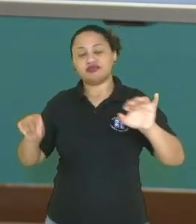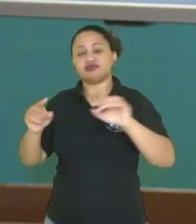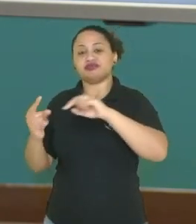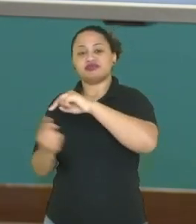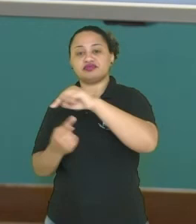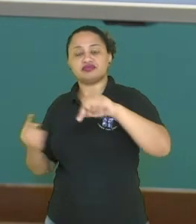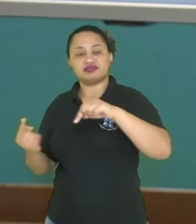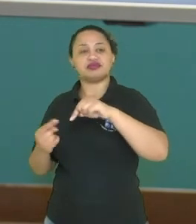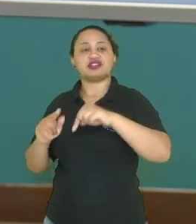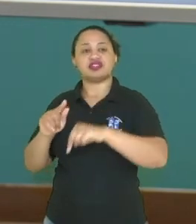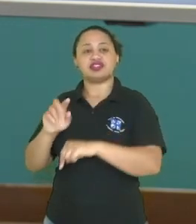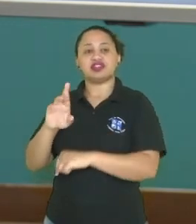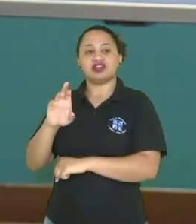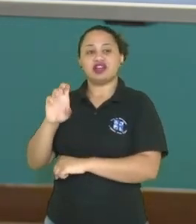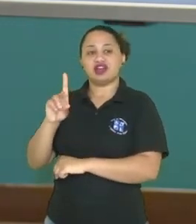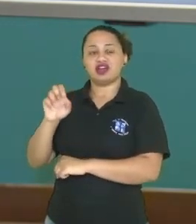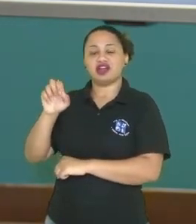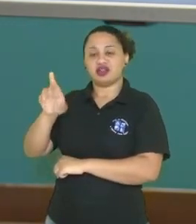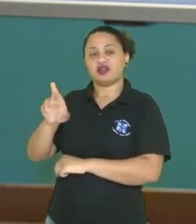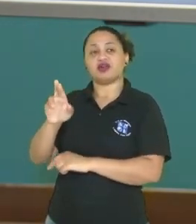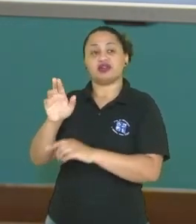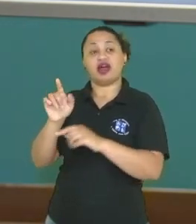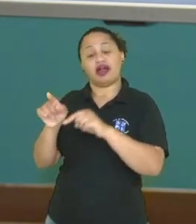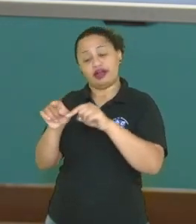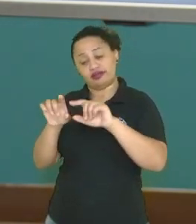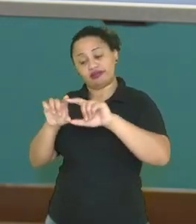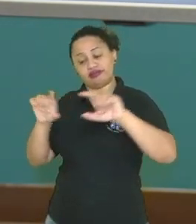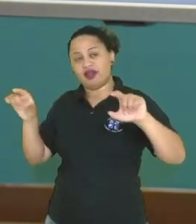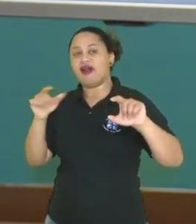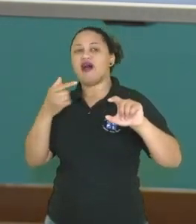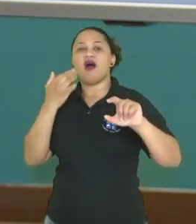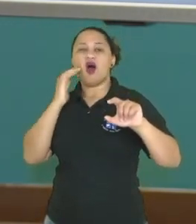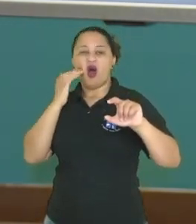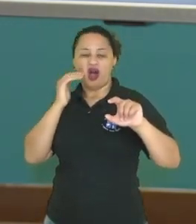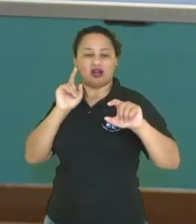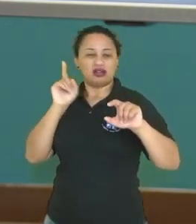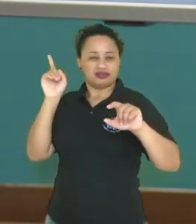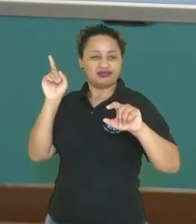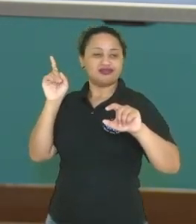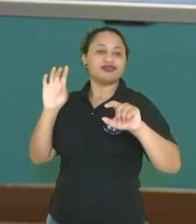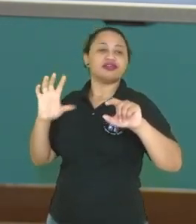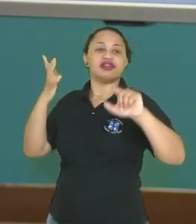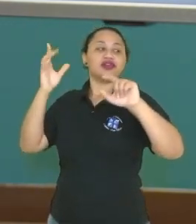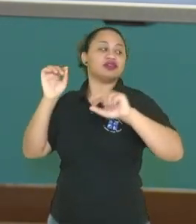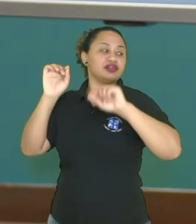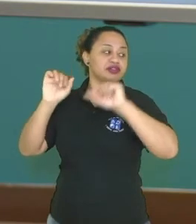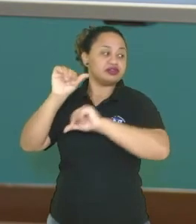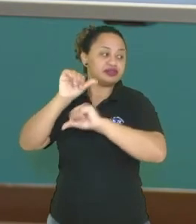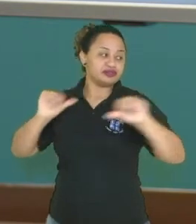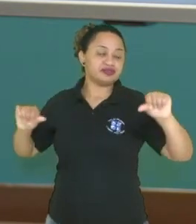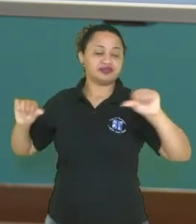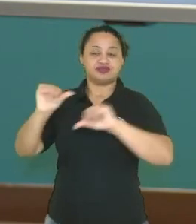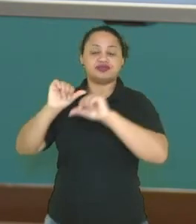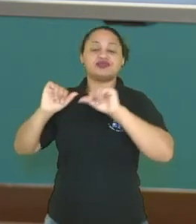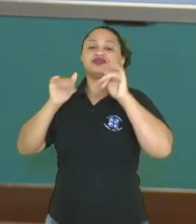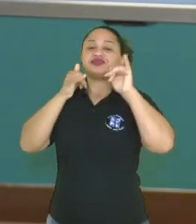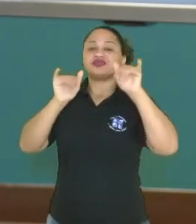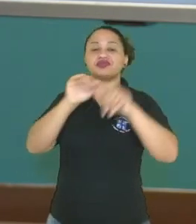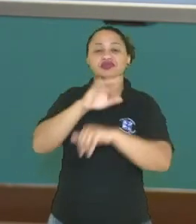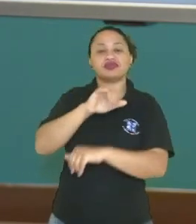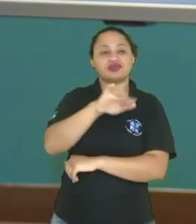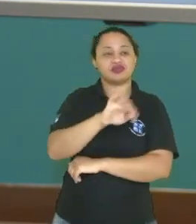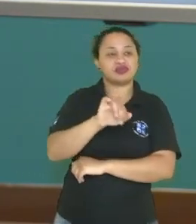geradores elétricos. Então, aqui acontece o quê? A conversão, a transformação da energia cinética em